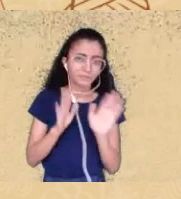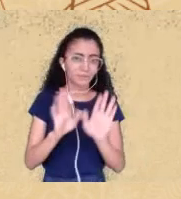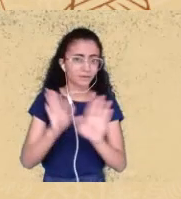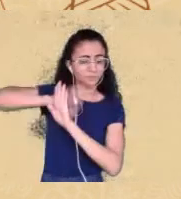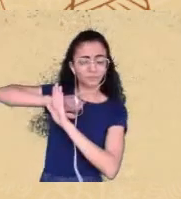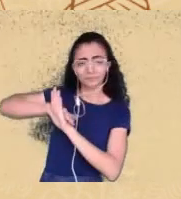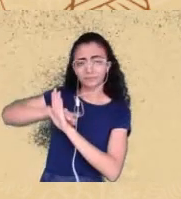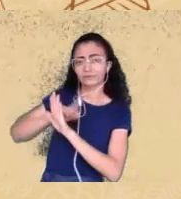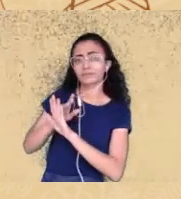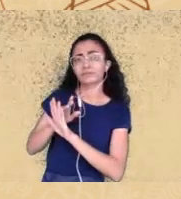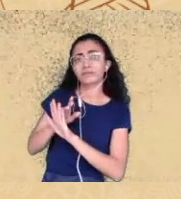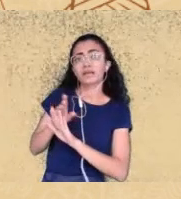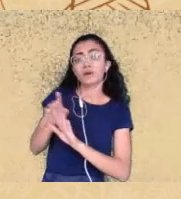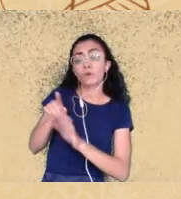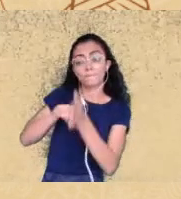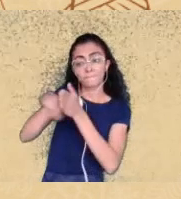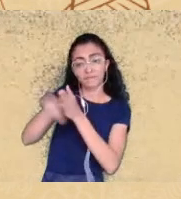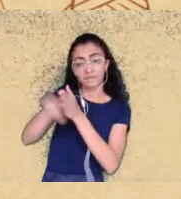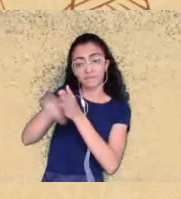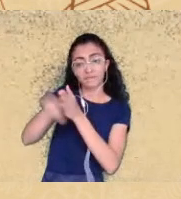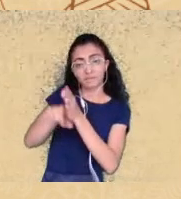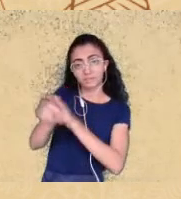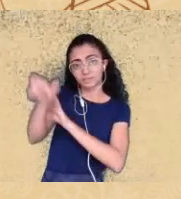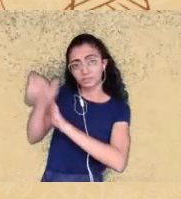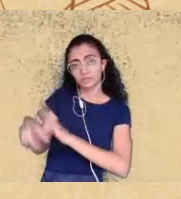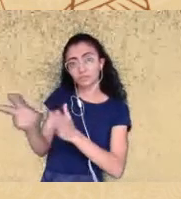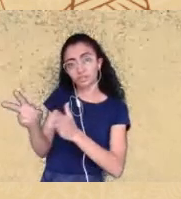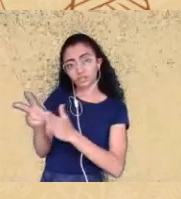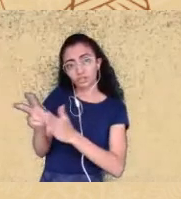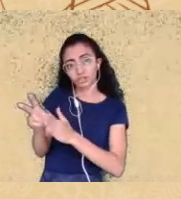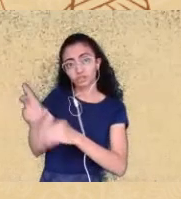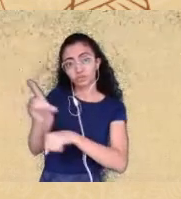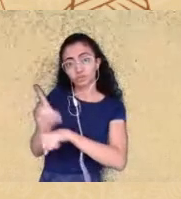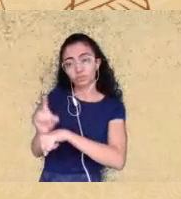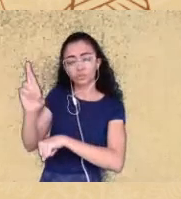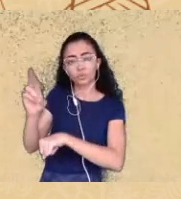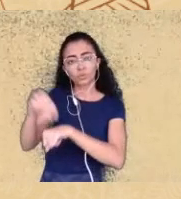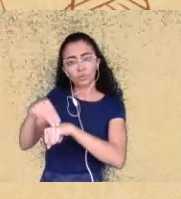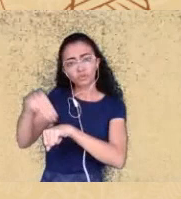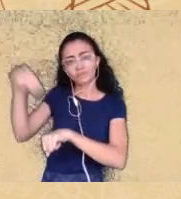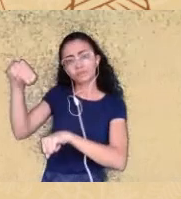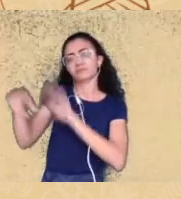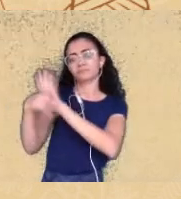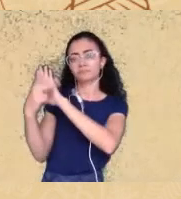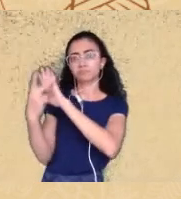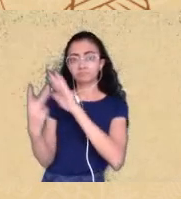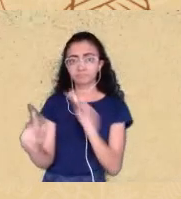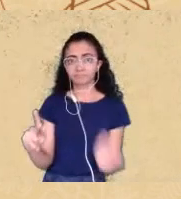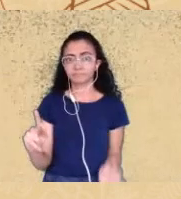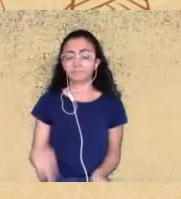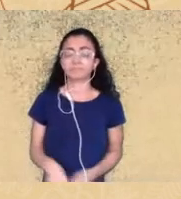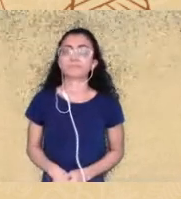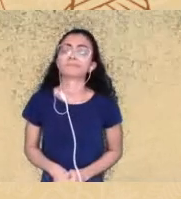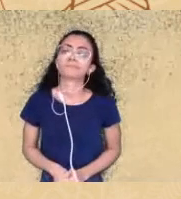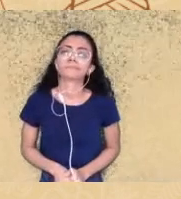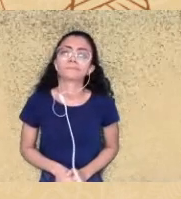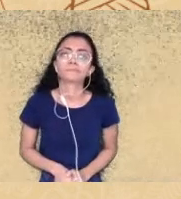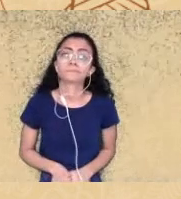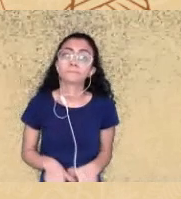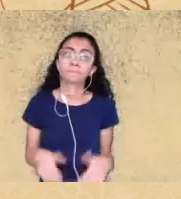pesquisador indígena desse trabalho título de doutor título de mestre então nós temos é também